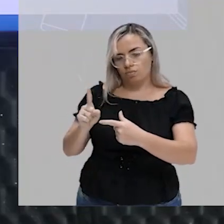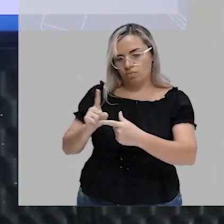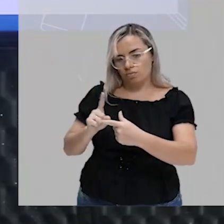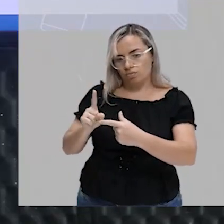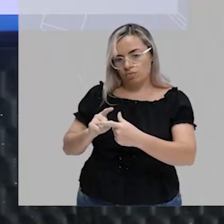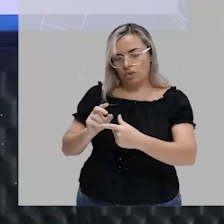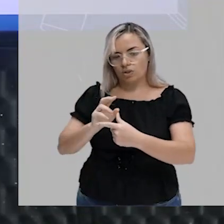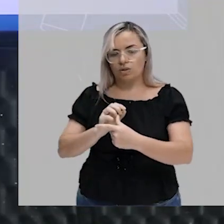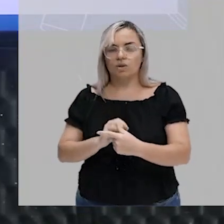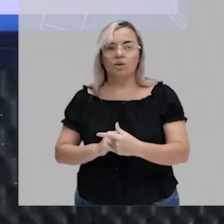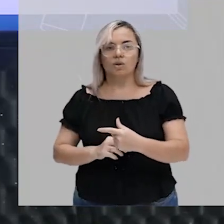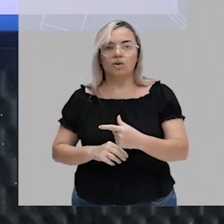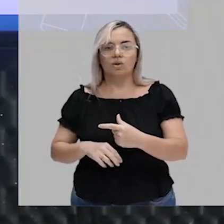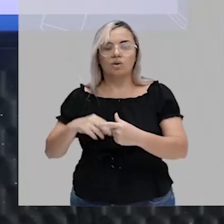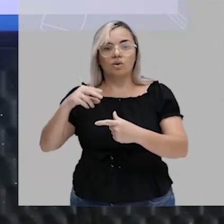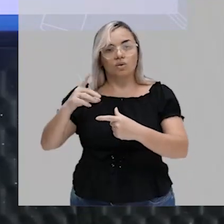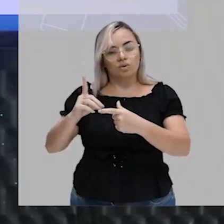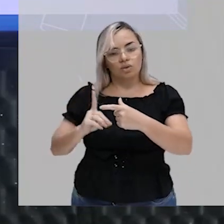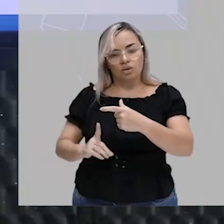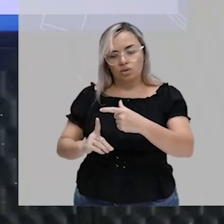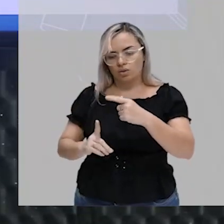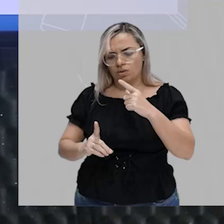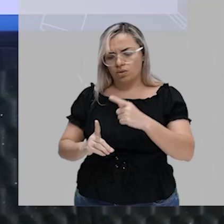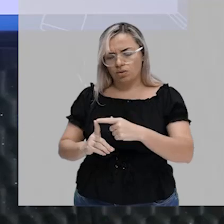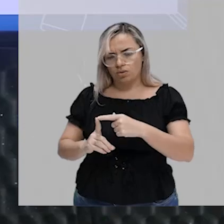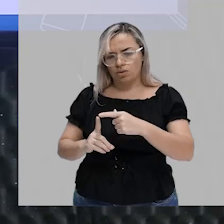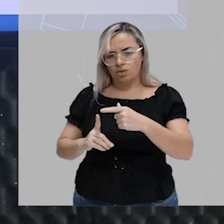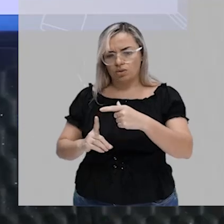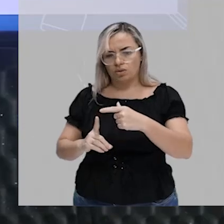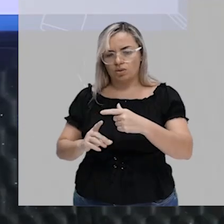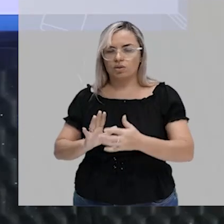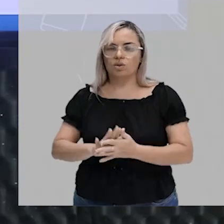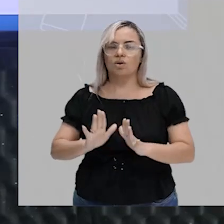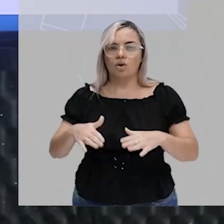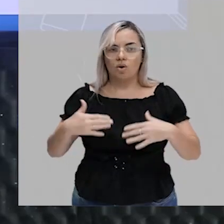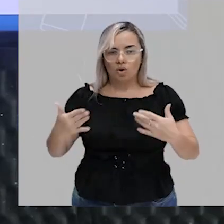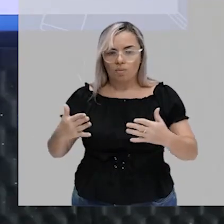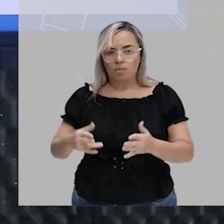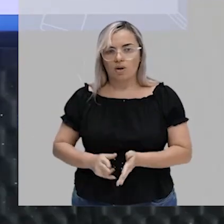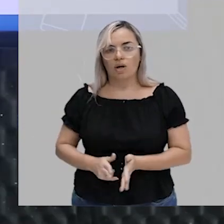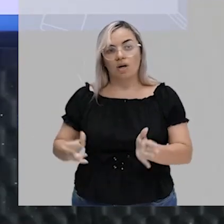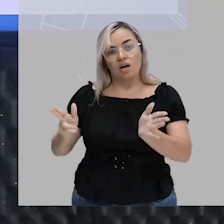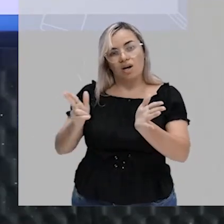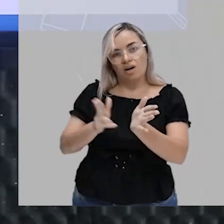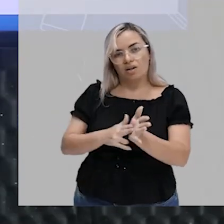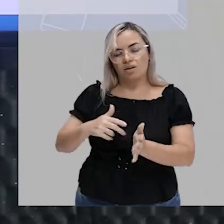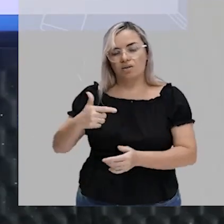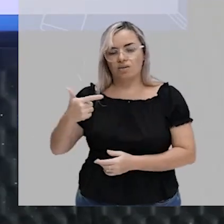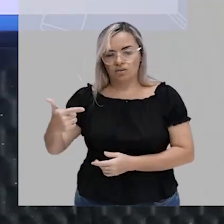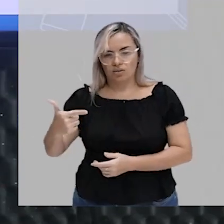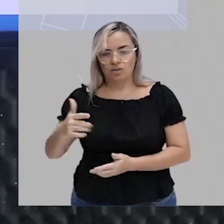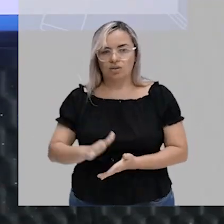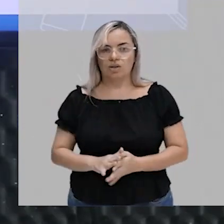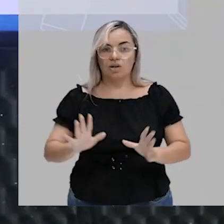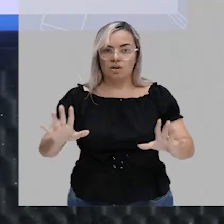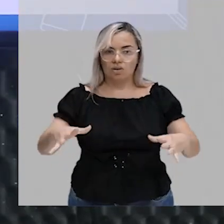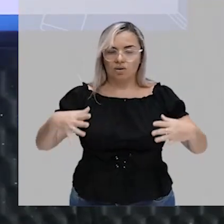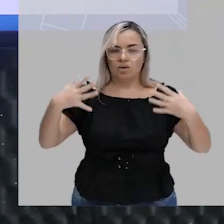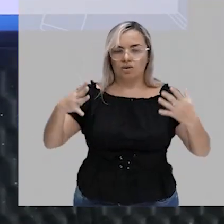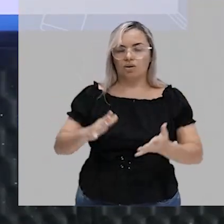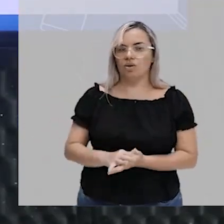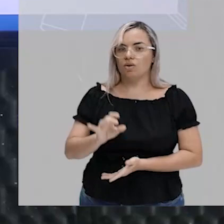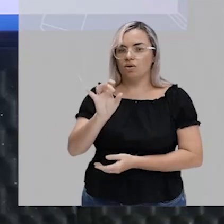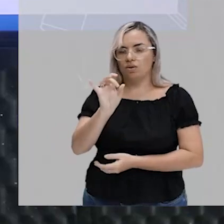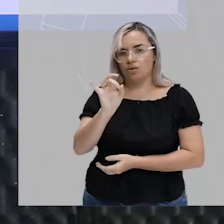denominador. Porque aqui, ó, dois sobre um é o próprio dois, tá bom? Então, nesse caso também, chama a tua atenção justamente só